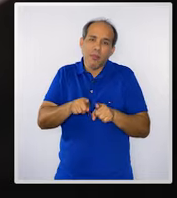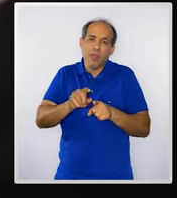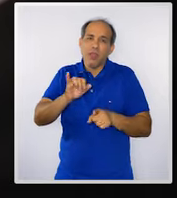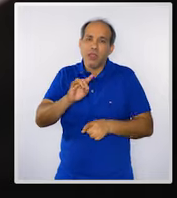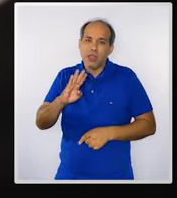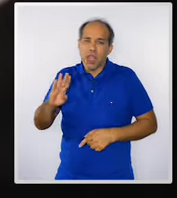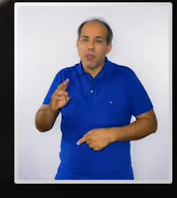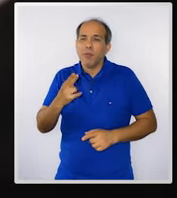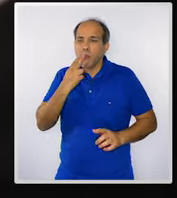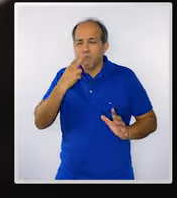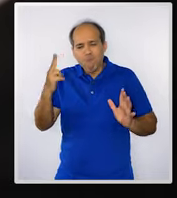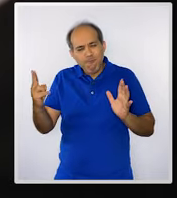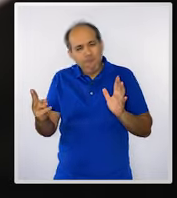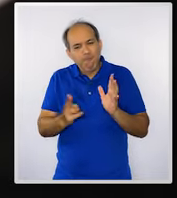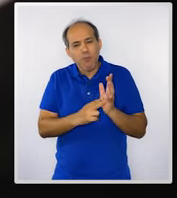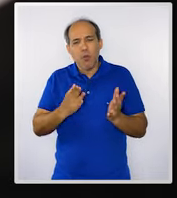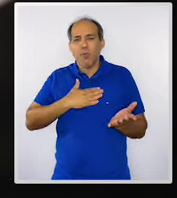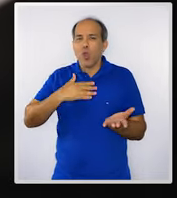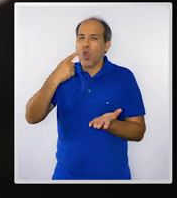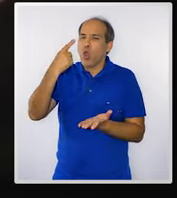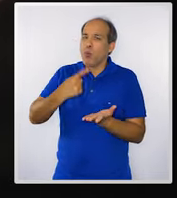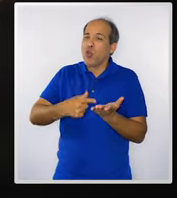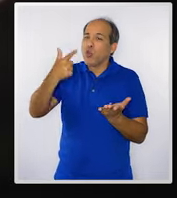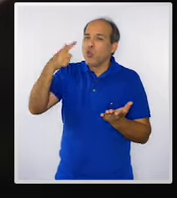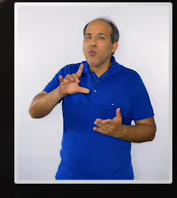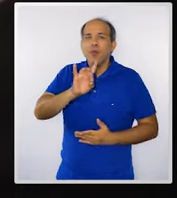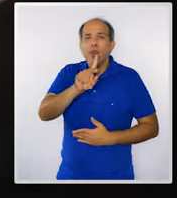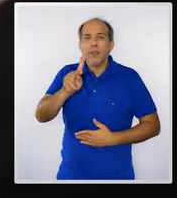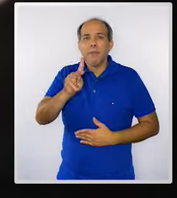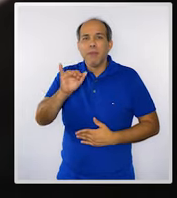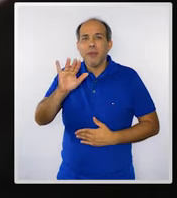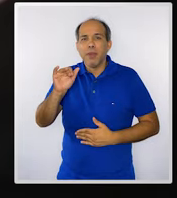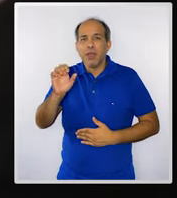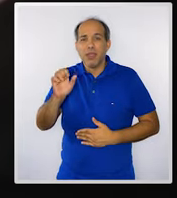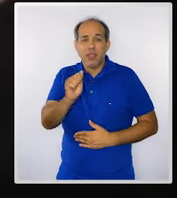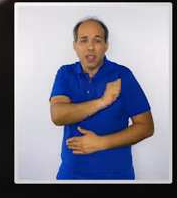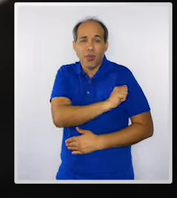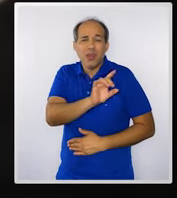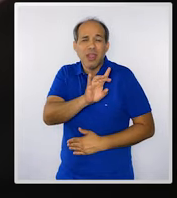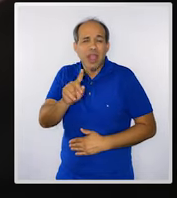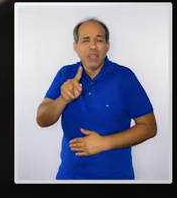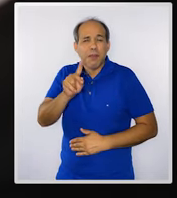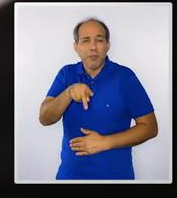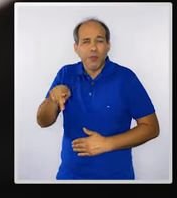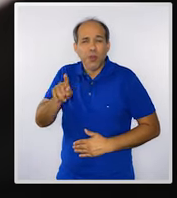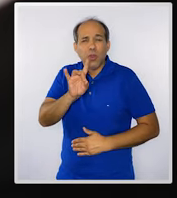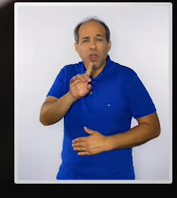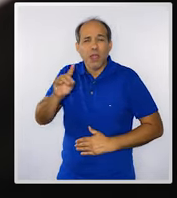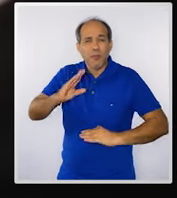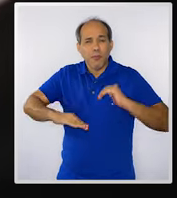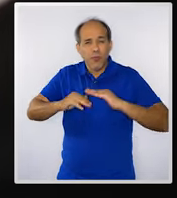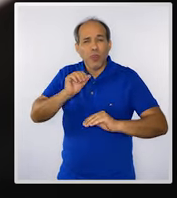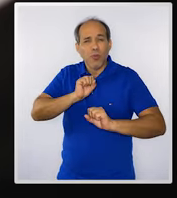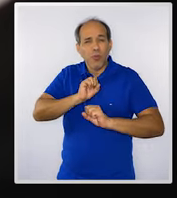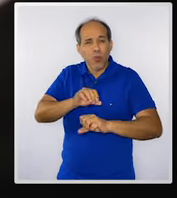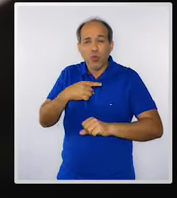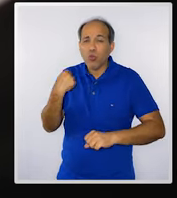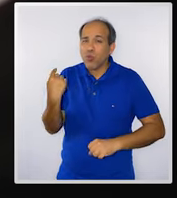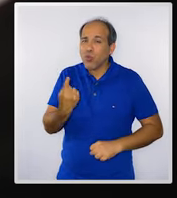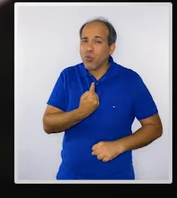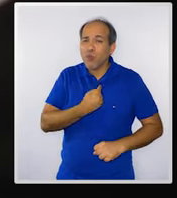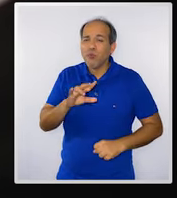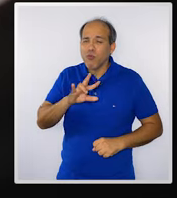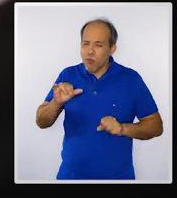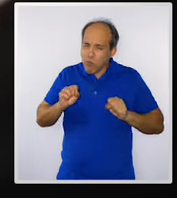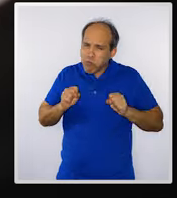Franzé, eu renovo o meu compromisso com cada pai de aluno, com cada professor, cada profissional de educação,